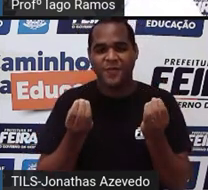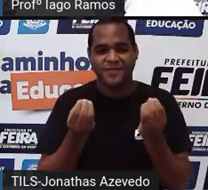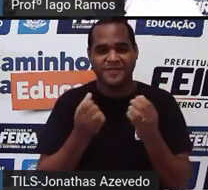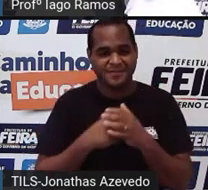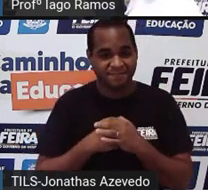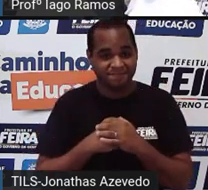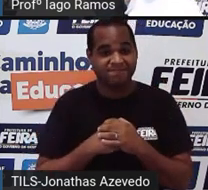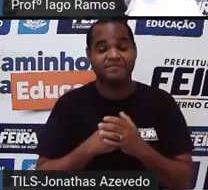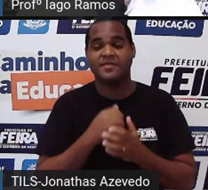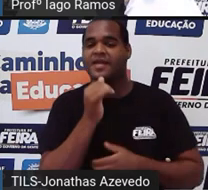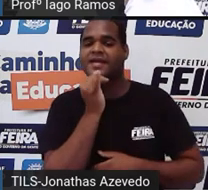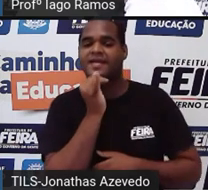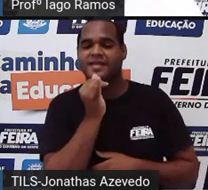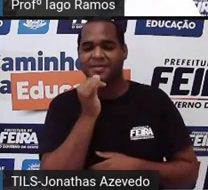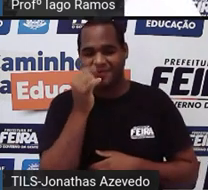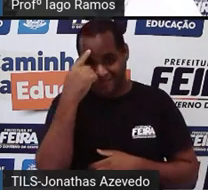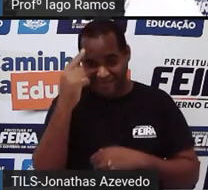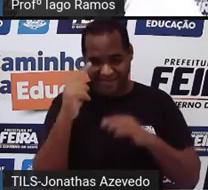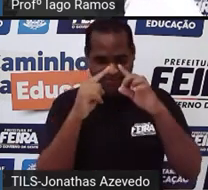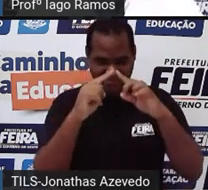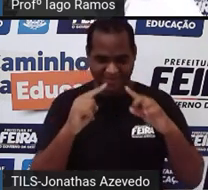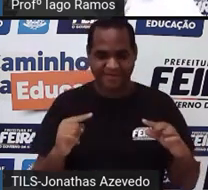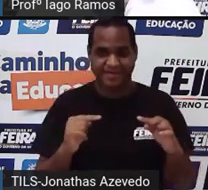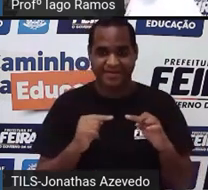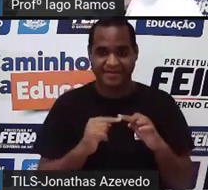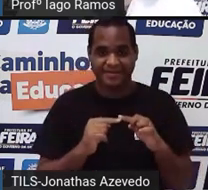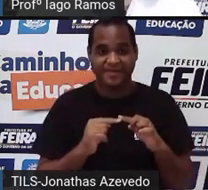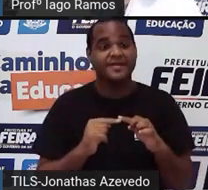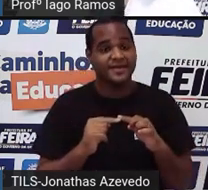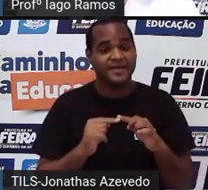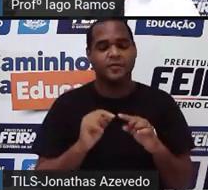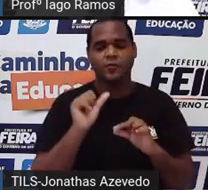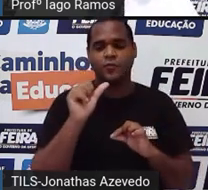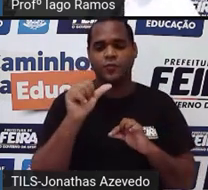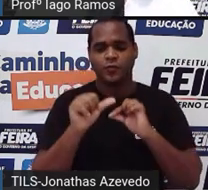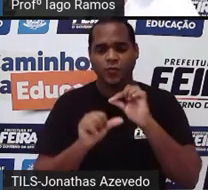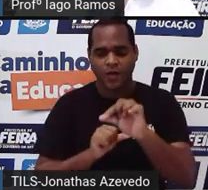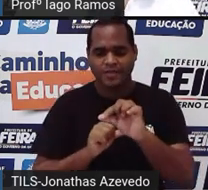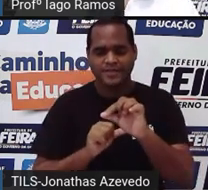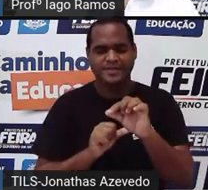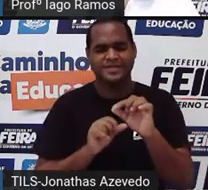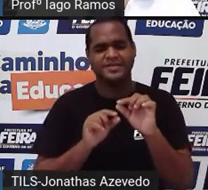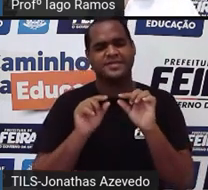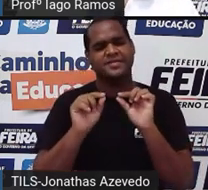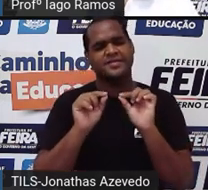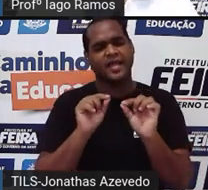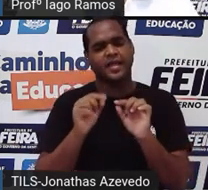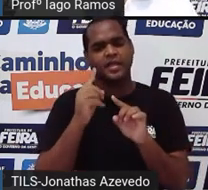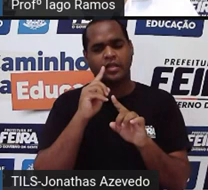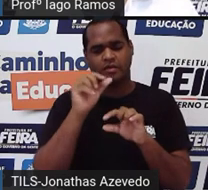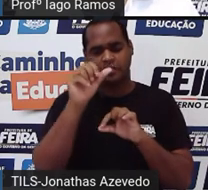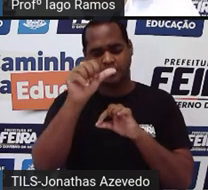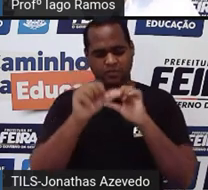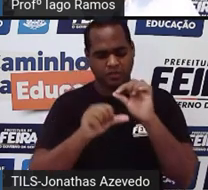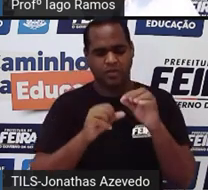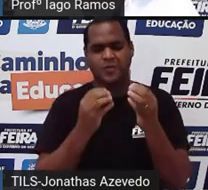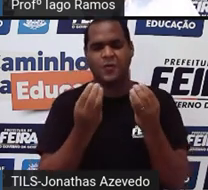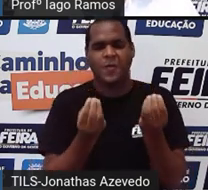Por exemplo, um triângulo. Como é que a gente consegue fazer transformações em um triângulo